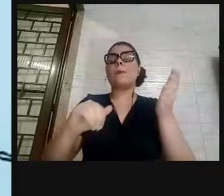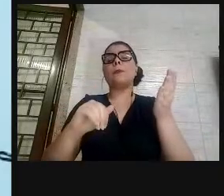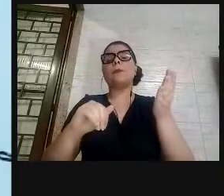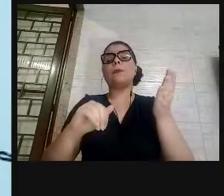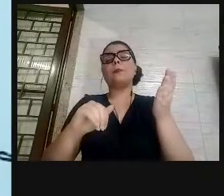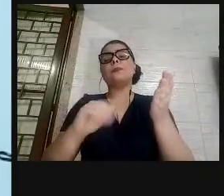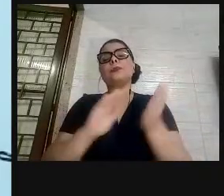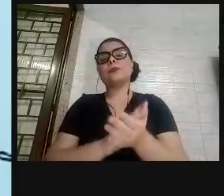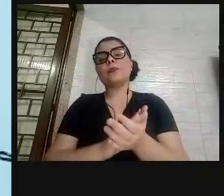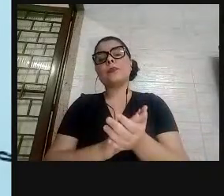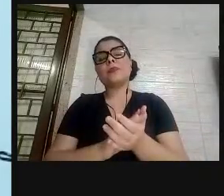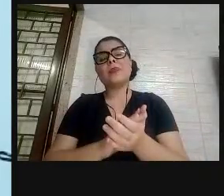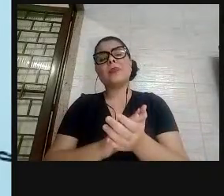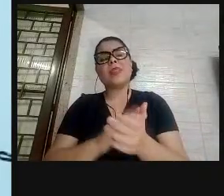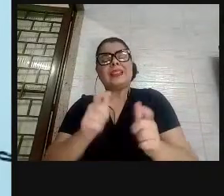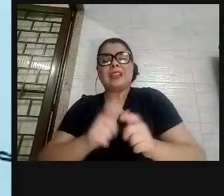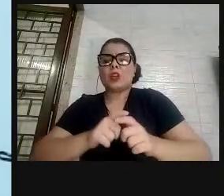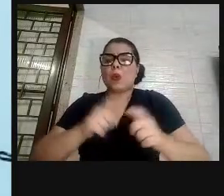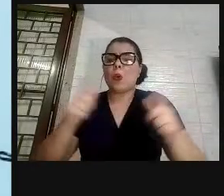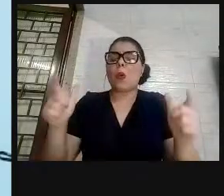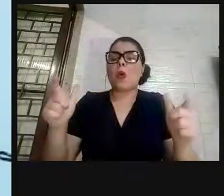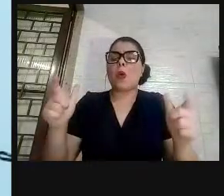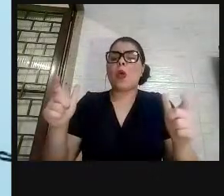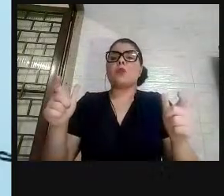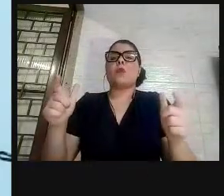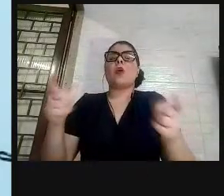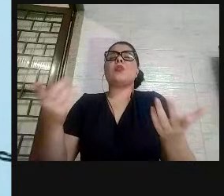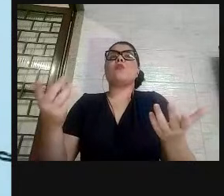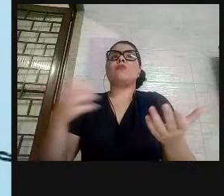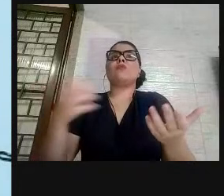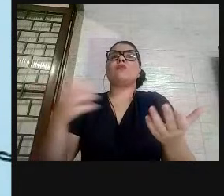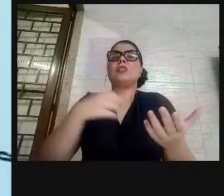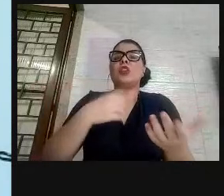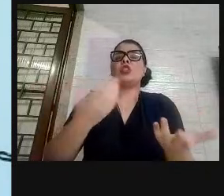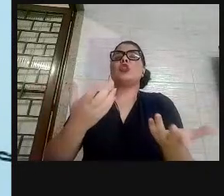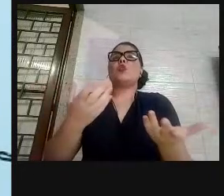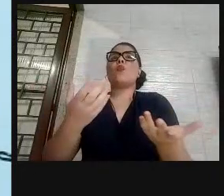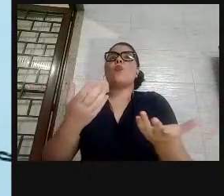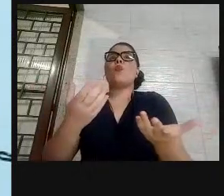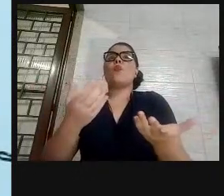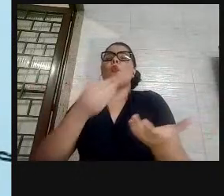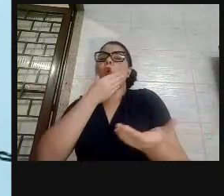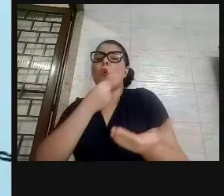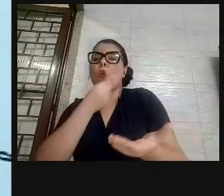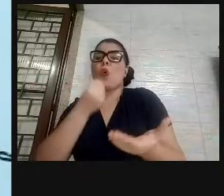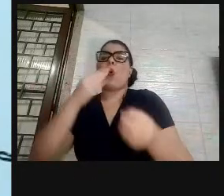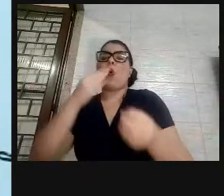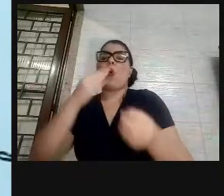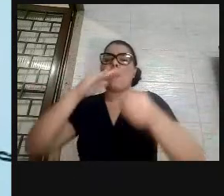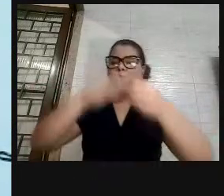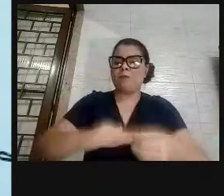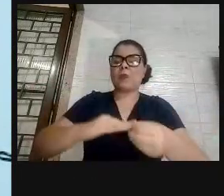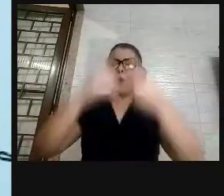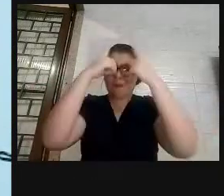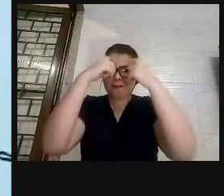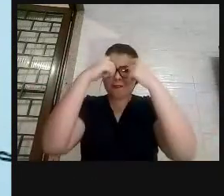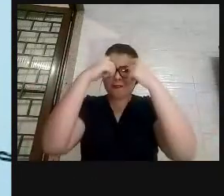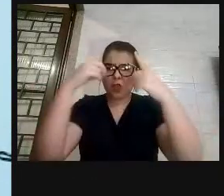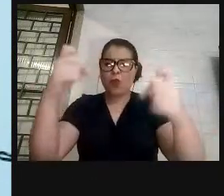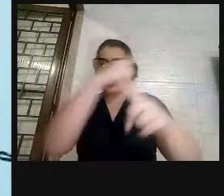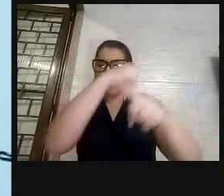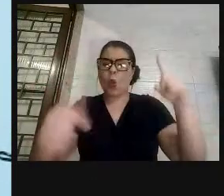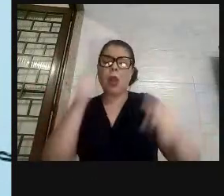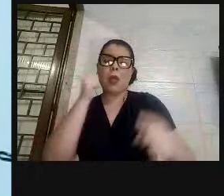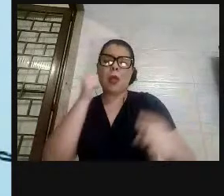A enorme presença de um machismo, de um sexismo, de uma violência contra as mulheres, os homens se sentem